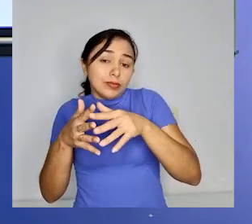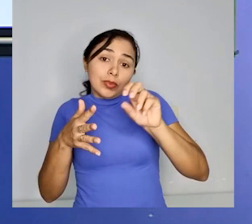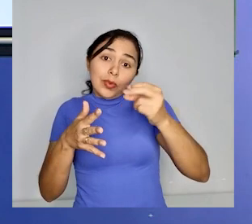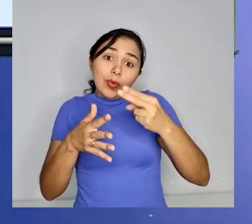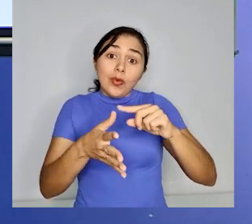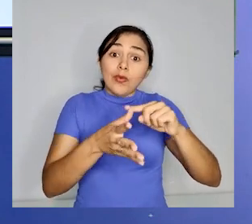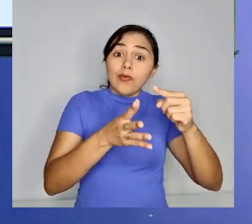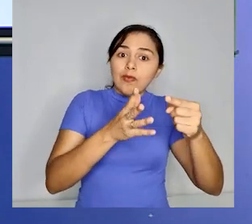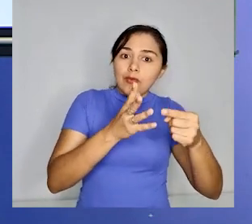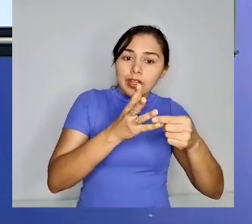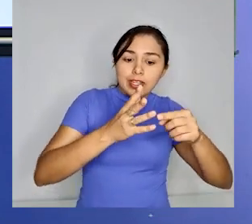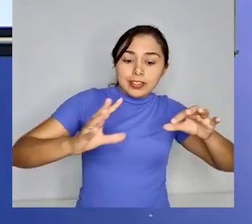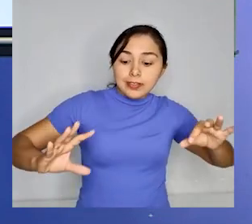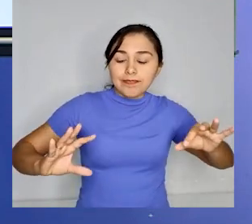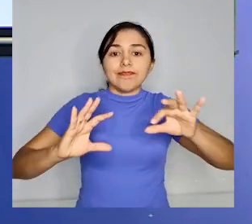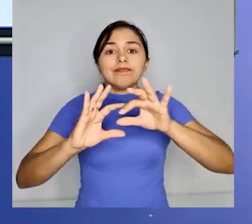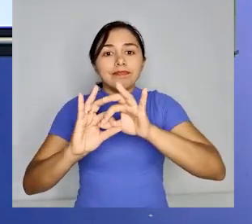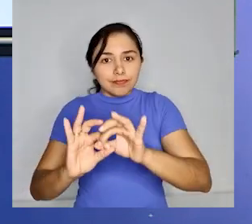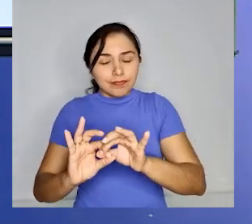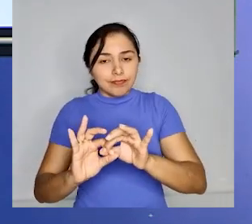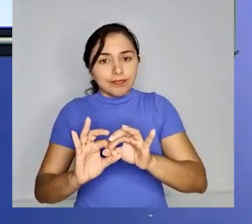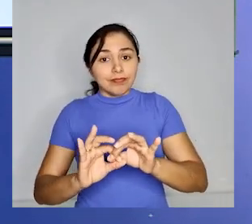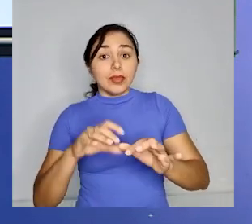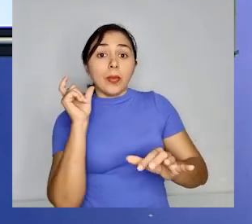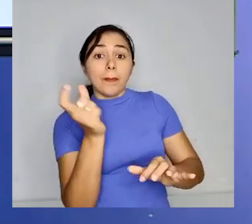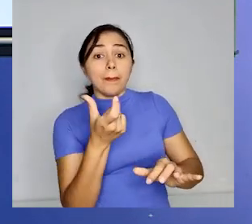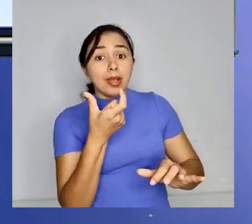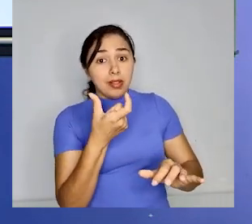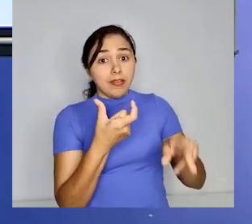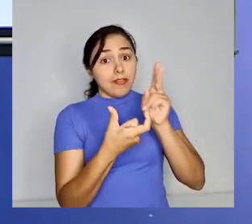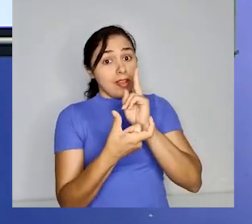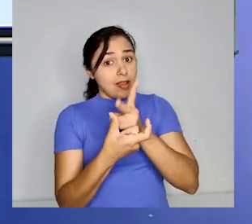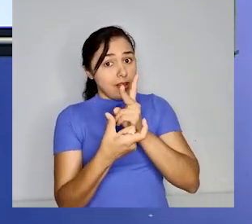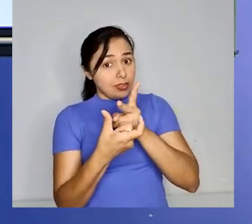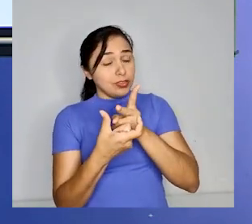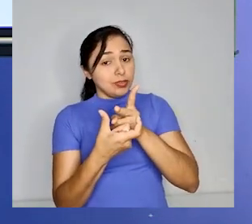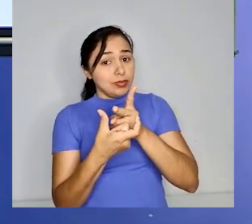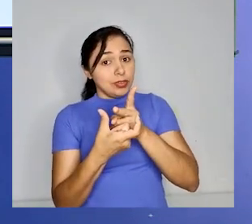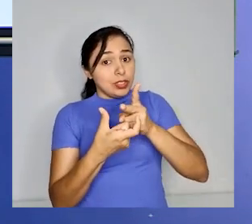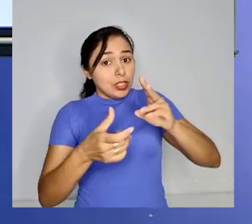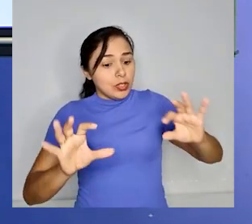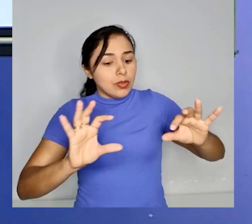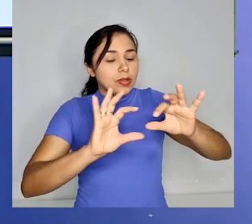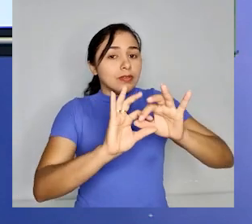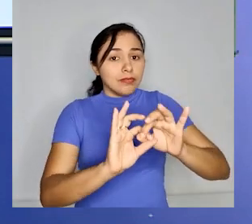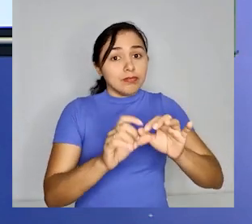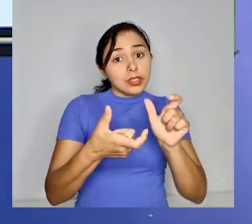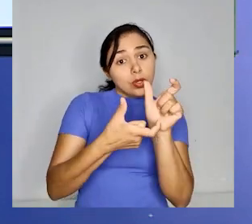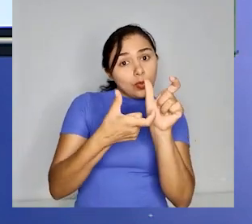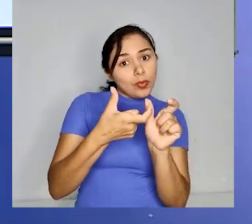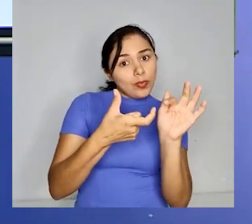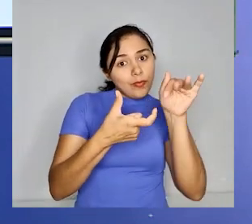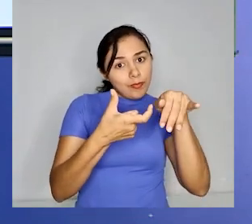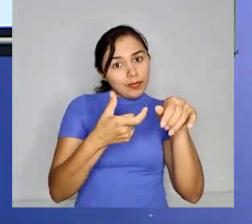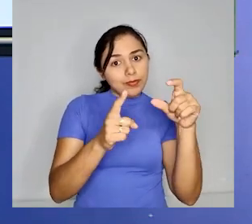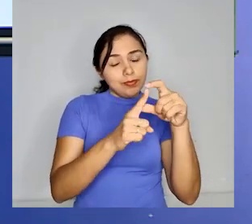radical e as suas desinências ou afixos para facilitar a pronúncia desta palavra.